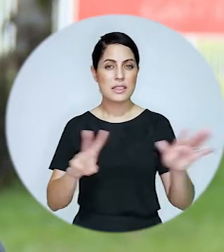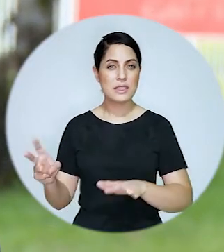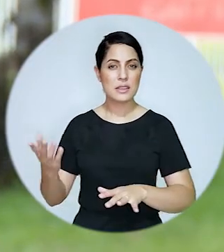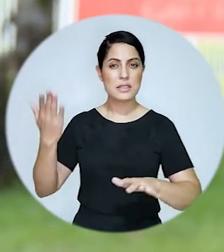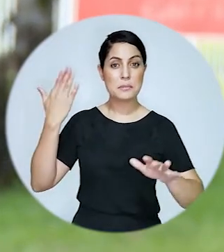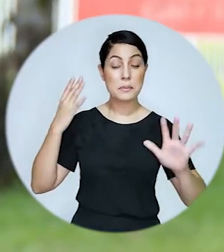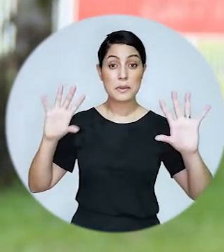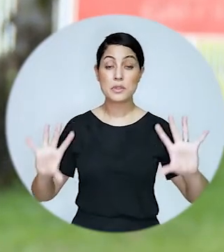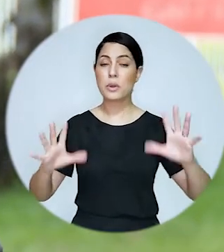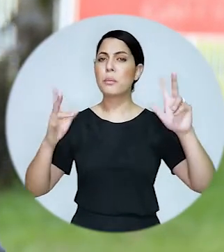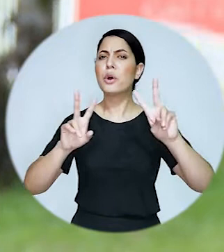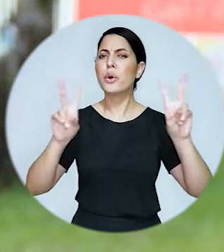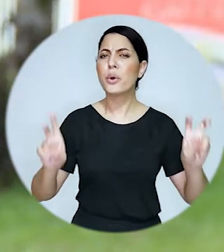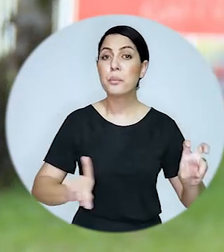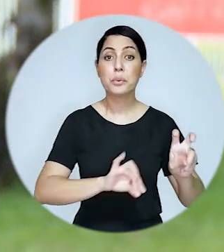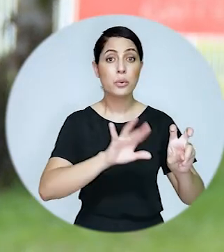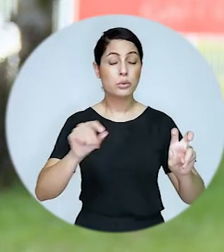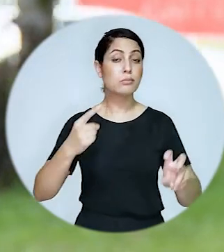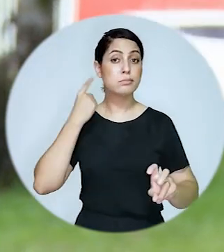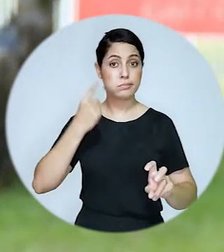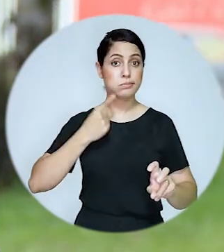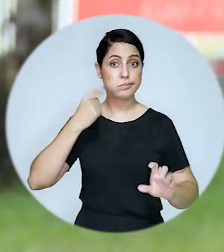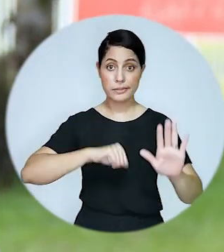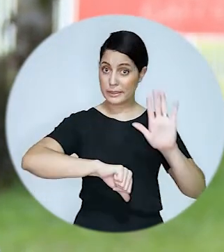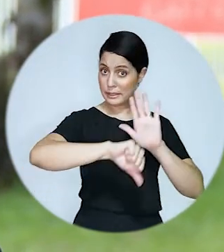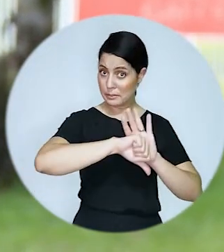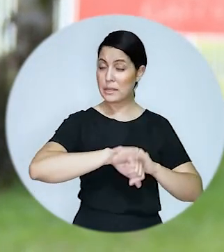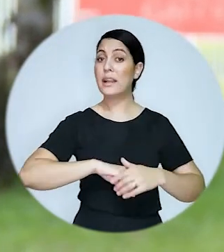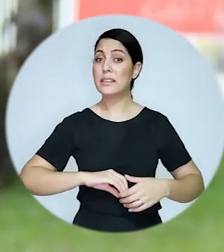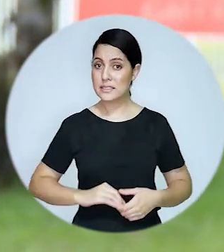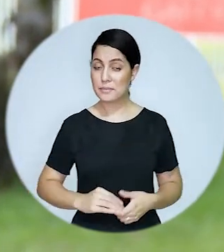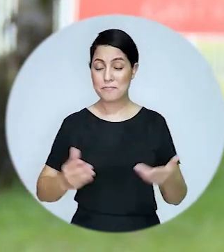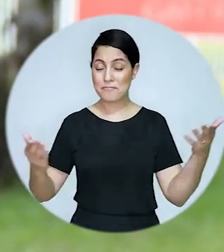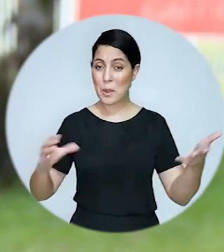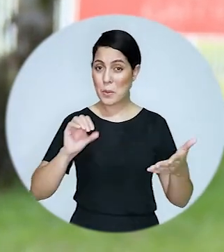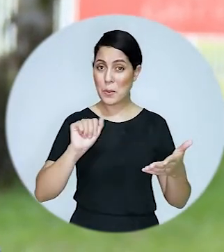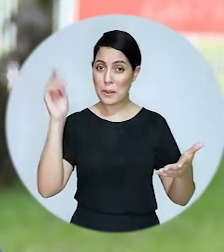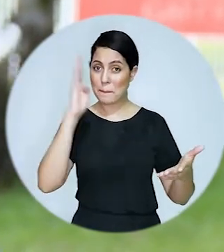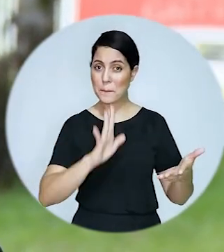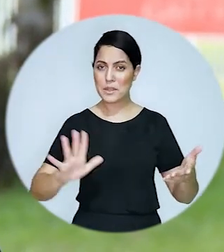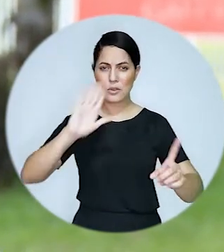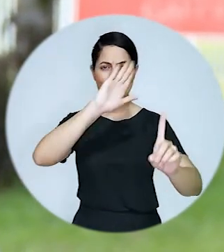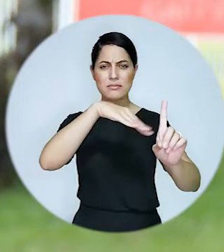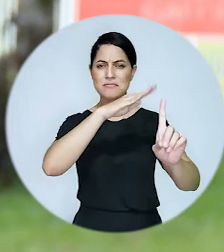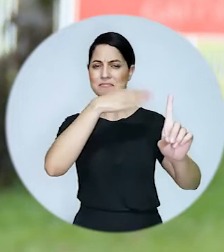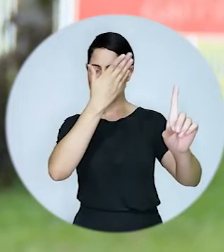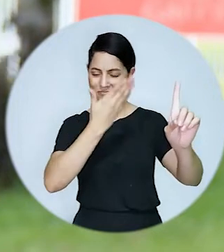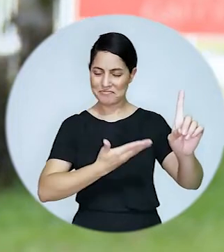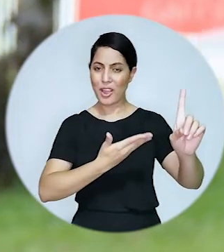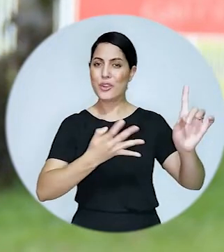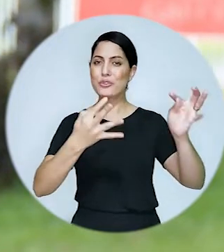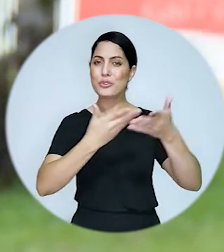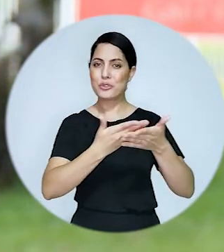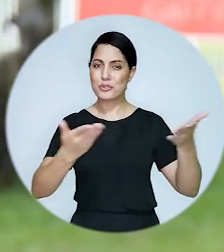comemoramos na última semana o dia do advogado criminalista e claro que o programa OAB Nacional não poderia deixar de homenagear